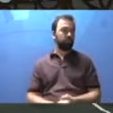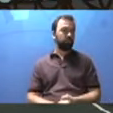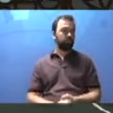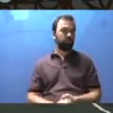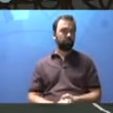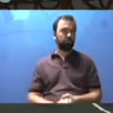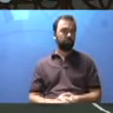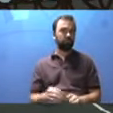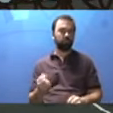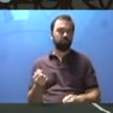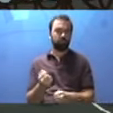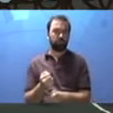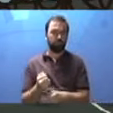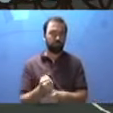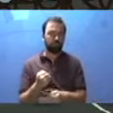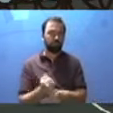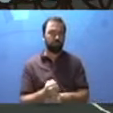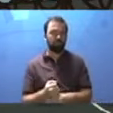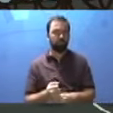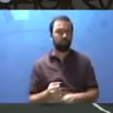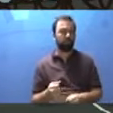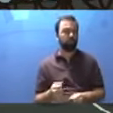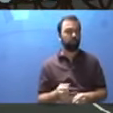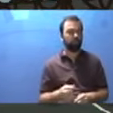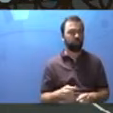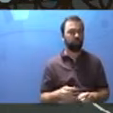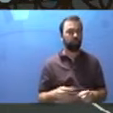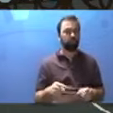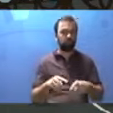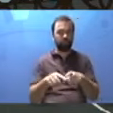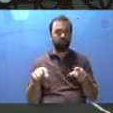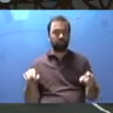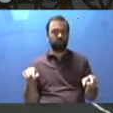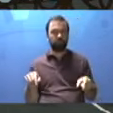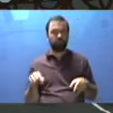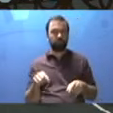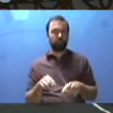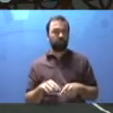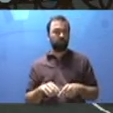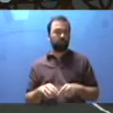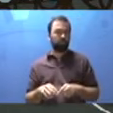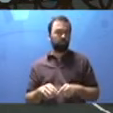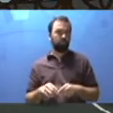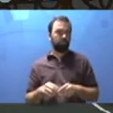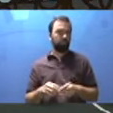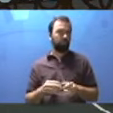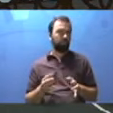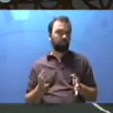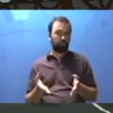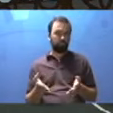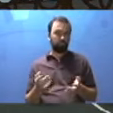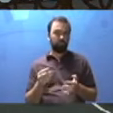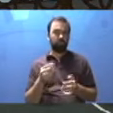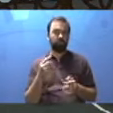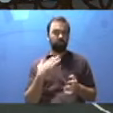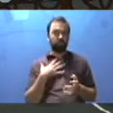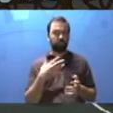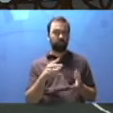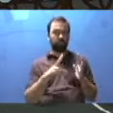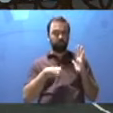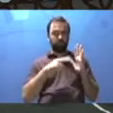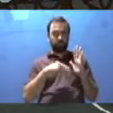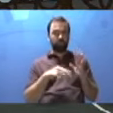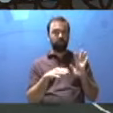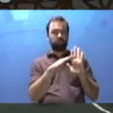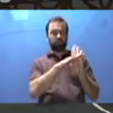Agora, nós vamos construir a maquete da escola. Vamos fazer? Não é possível. A gente faria dentro da sala. Mas eu vou ler